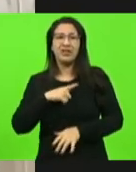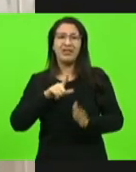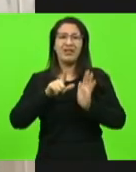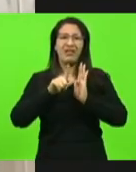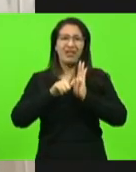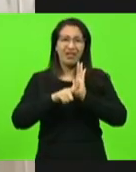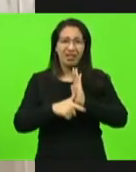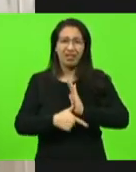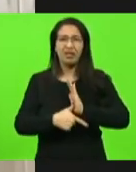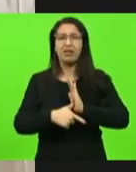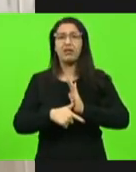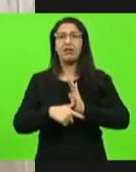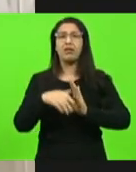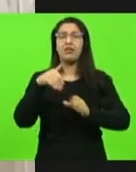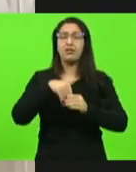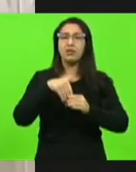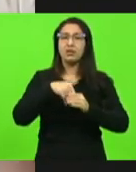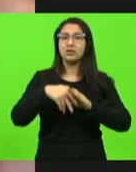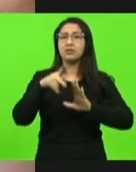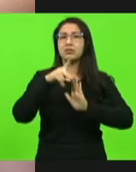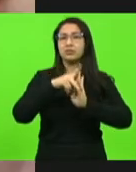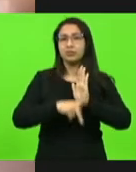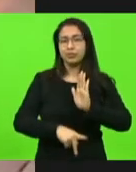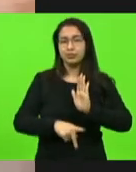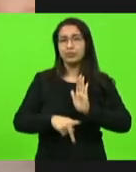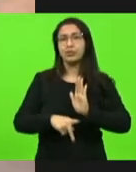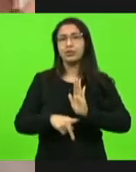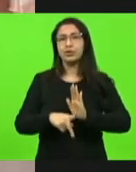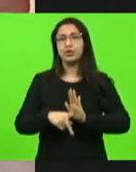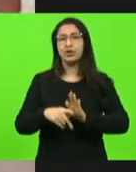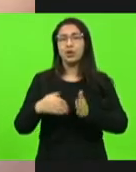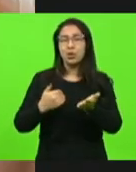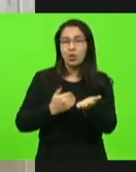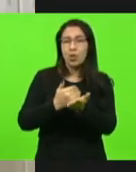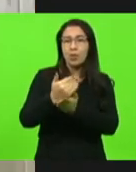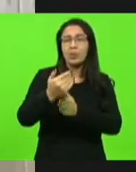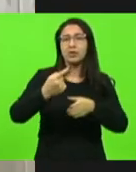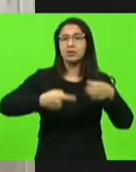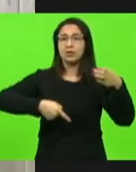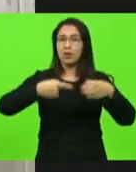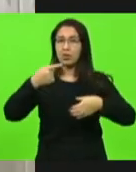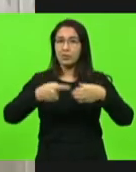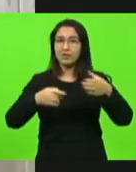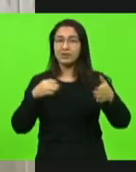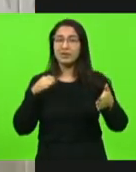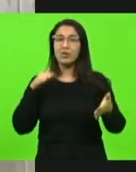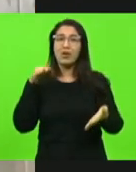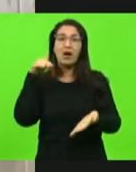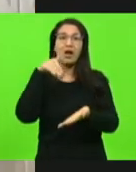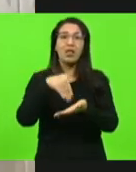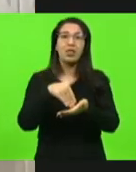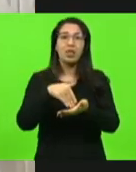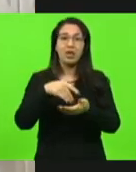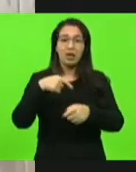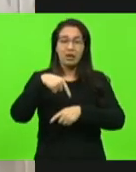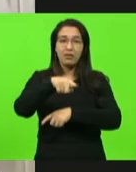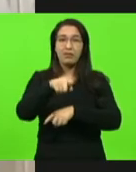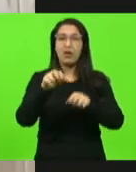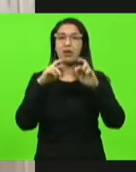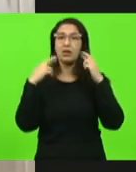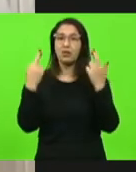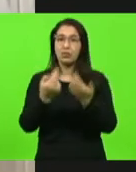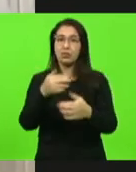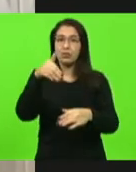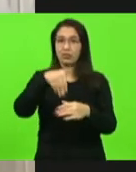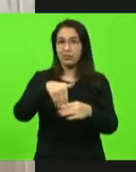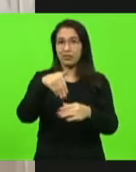em votações de projetos meus desde as comissões até a ida dele no plenário. Meu não vai acontecer mais porque nós